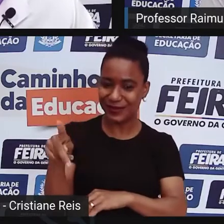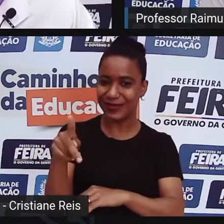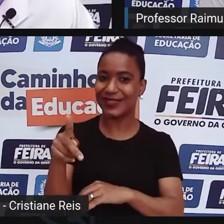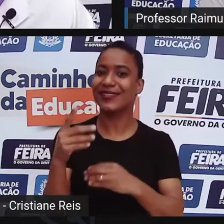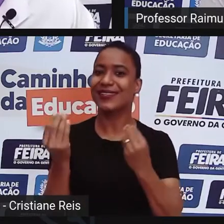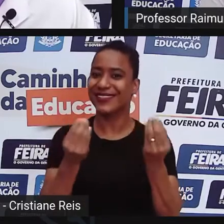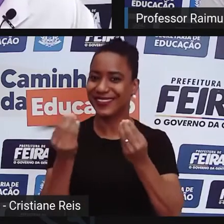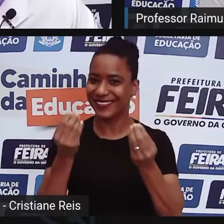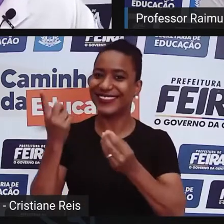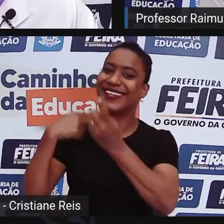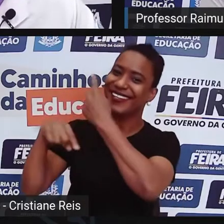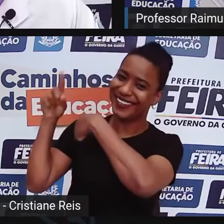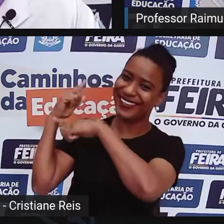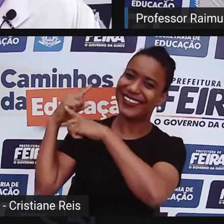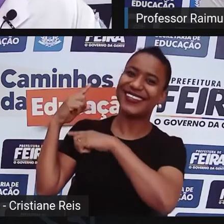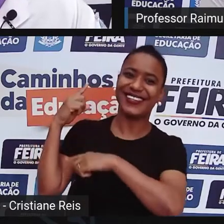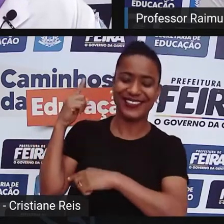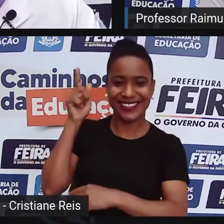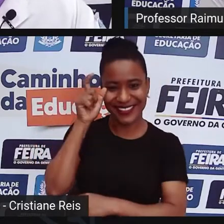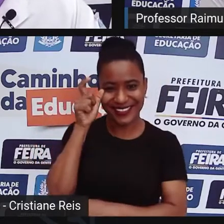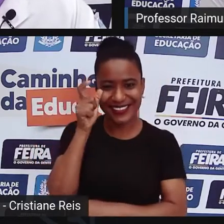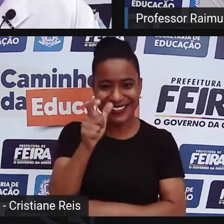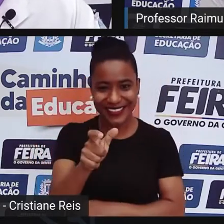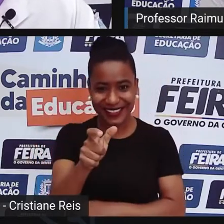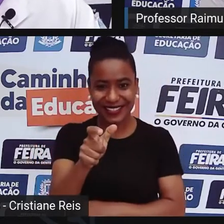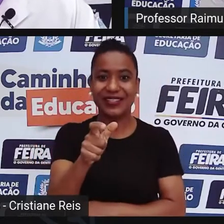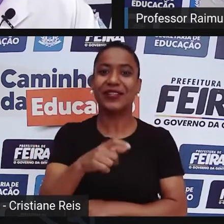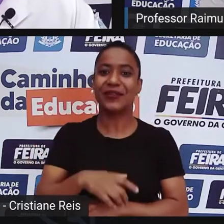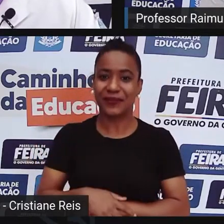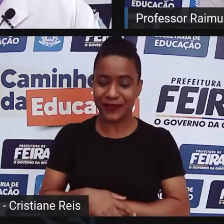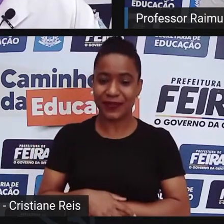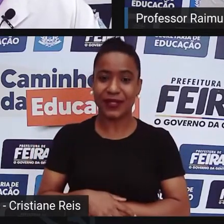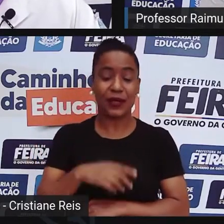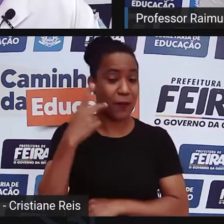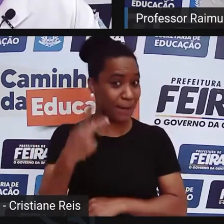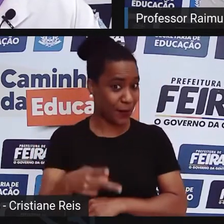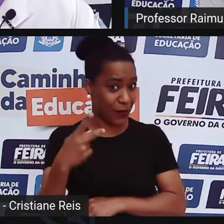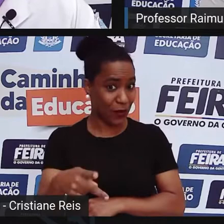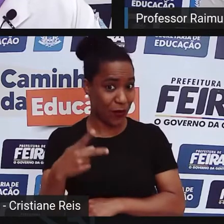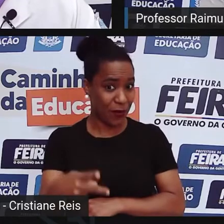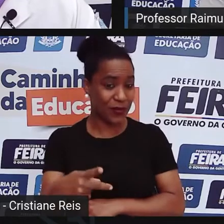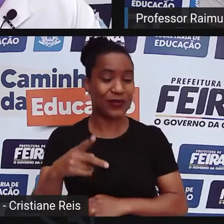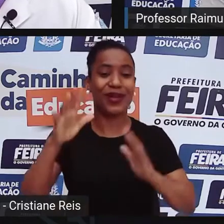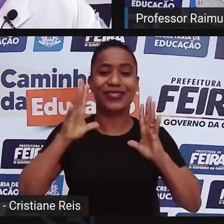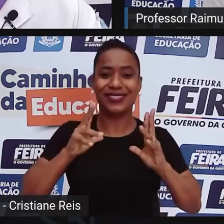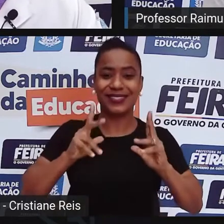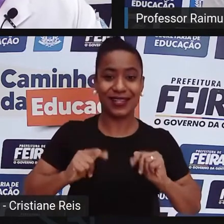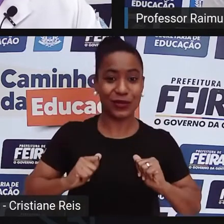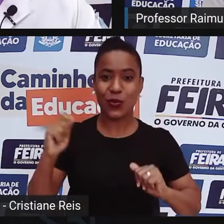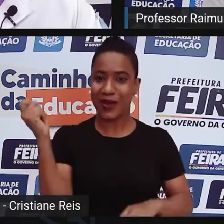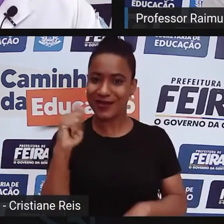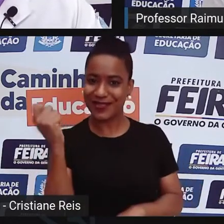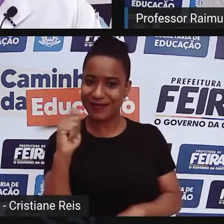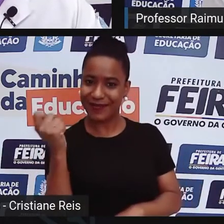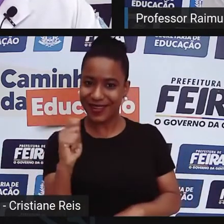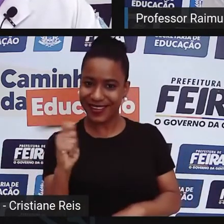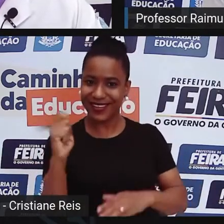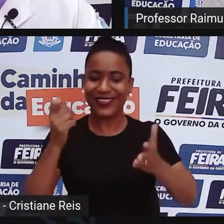Foi muito interessante. Eu sou natural aqui do Recôncavo, de Santo Amaro da Purificação.